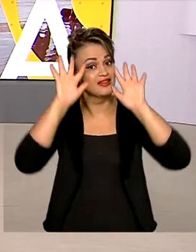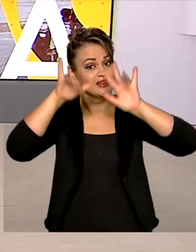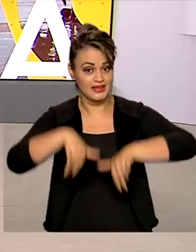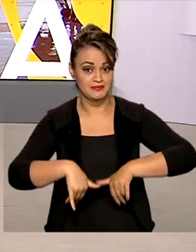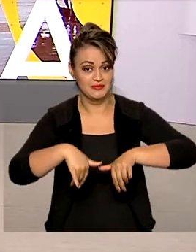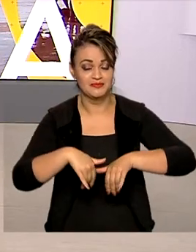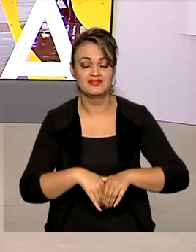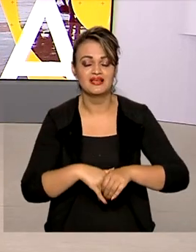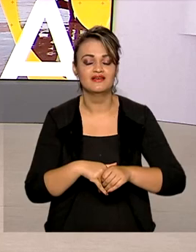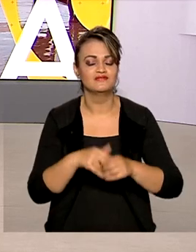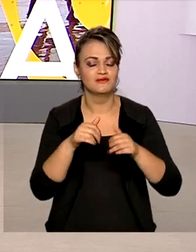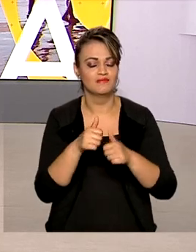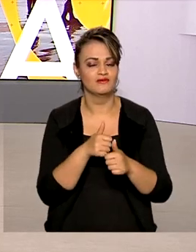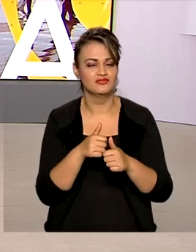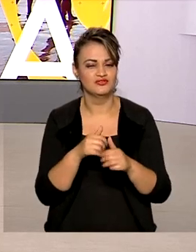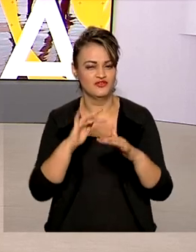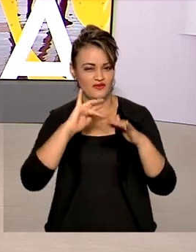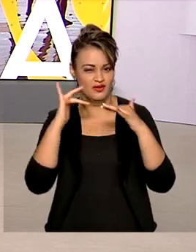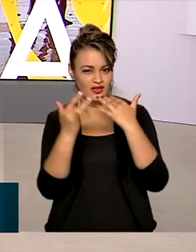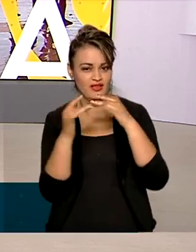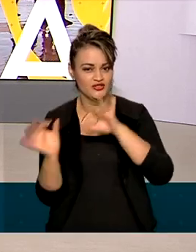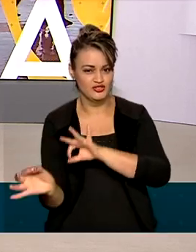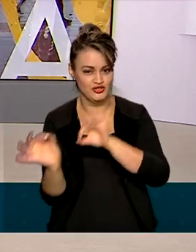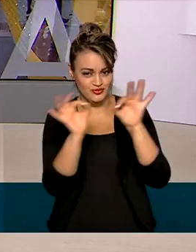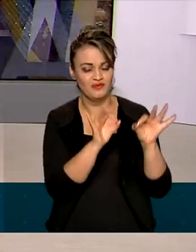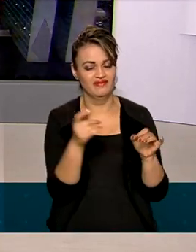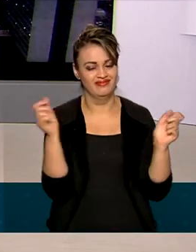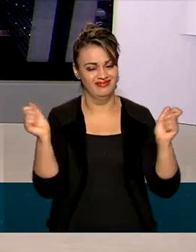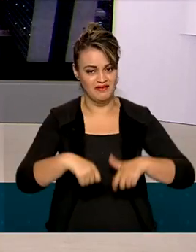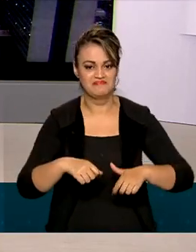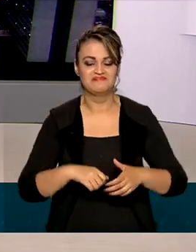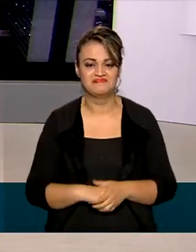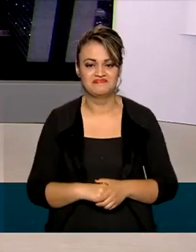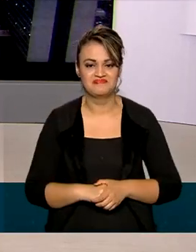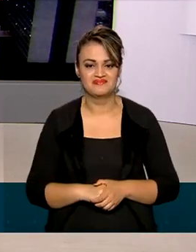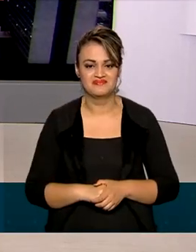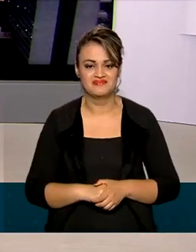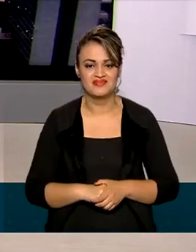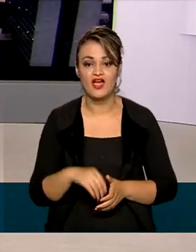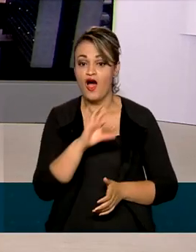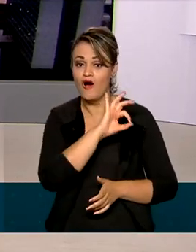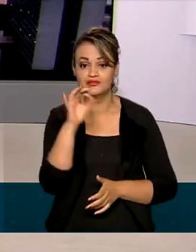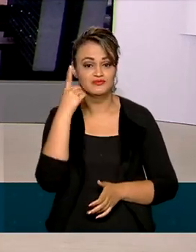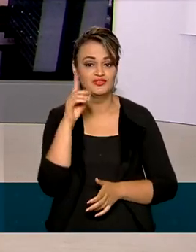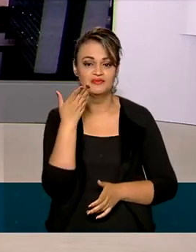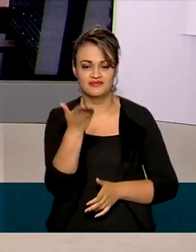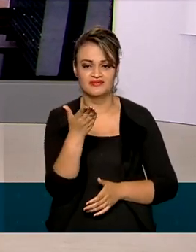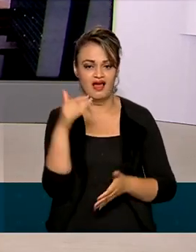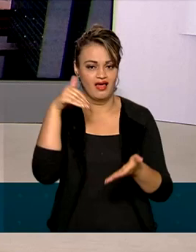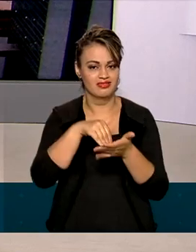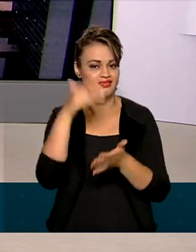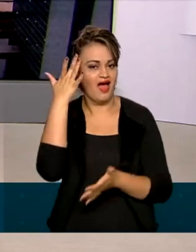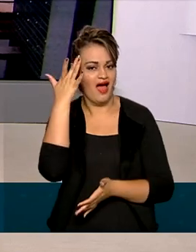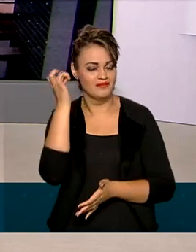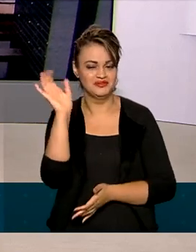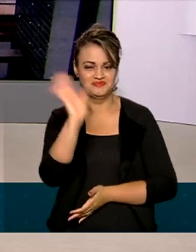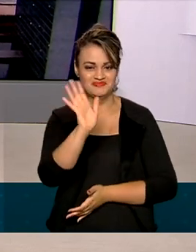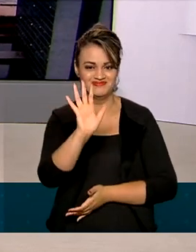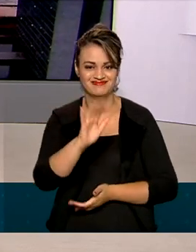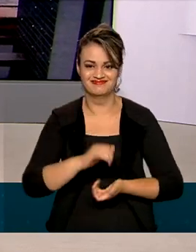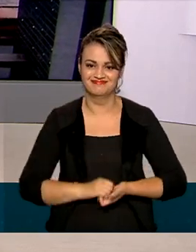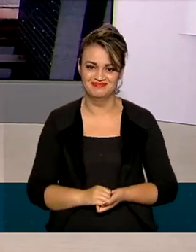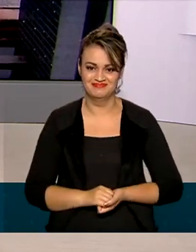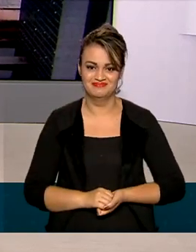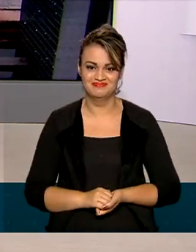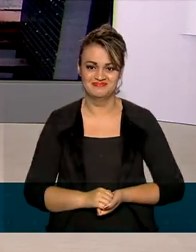fica por aqui. Você pode rever as reportagens de hoje nas nossas redes sociais. Um ótimo dia para você. A gente volta a encontrar amanhã.